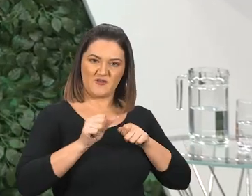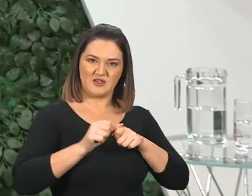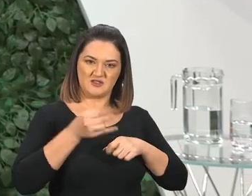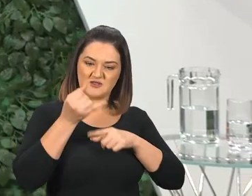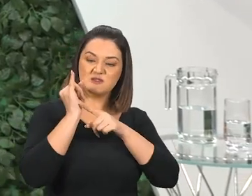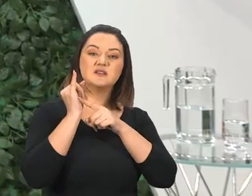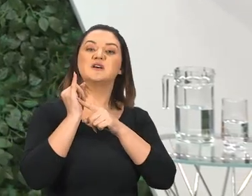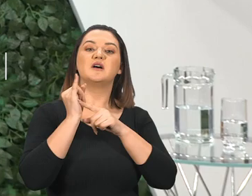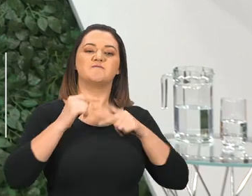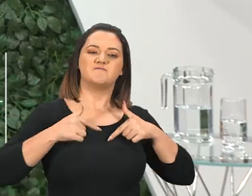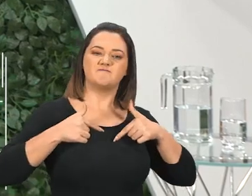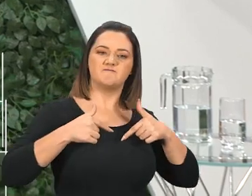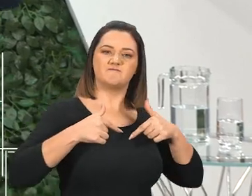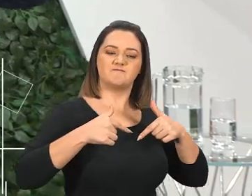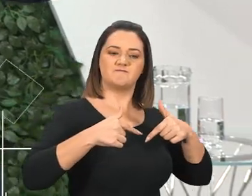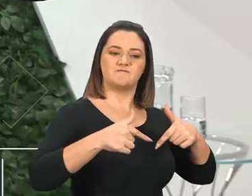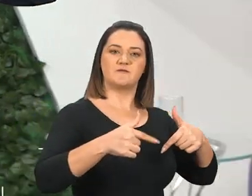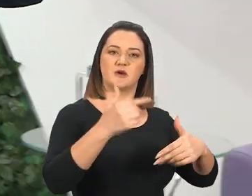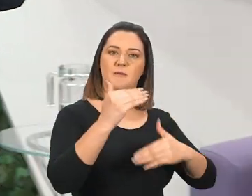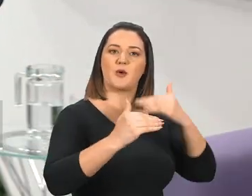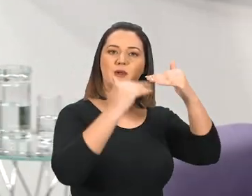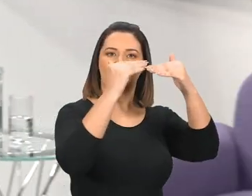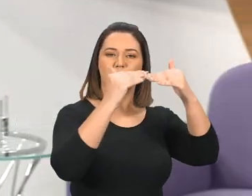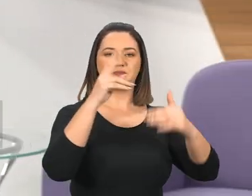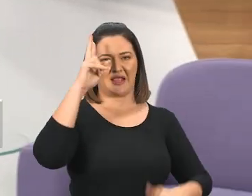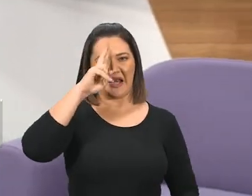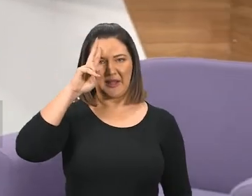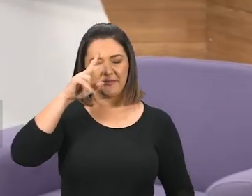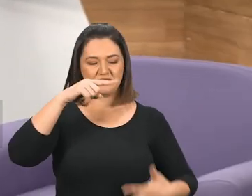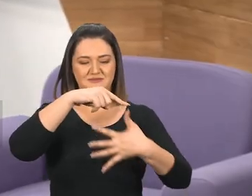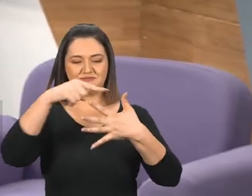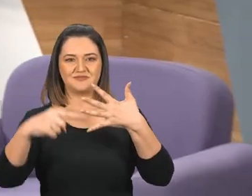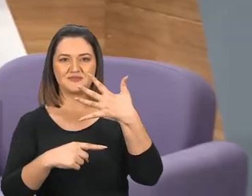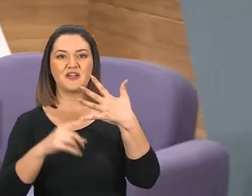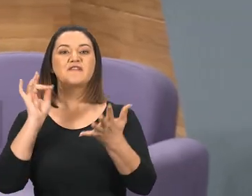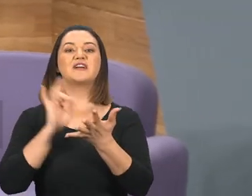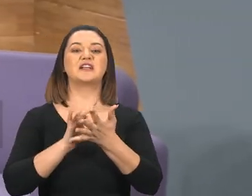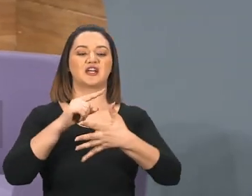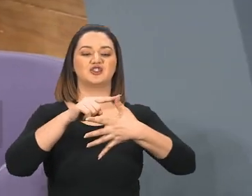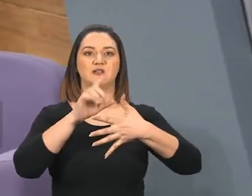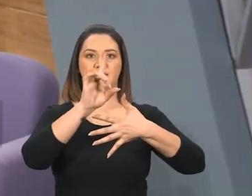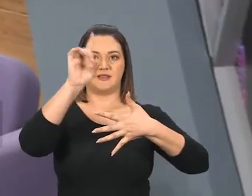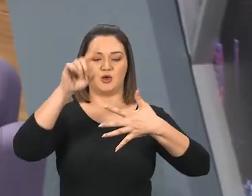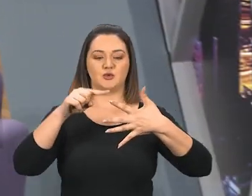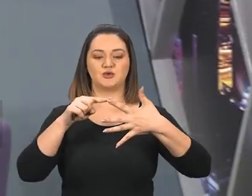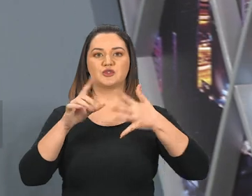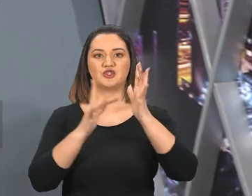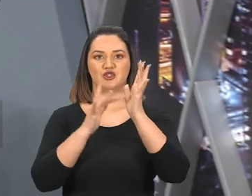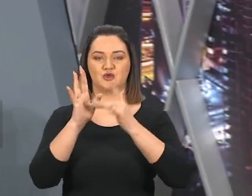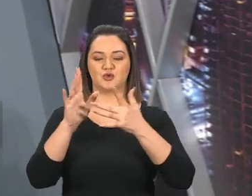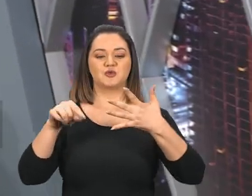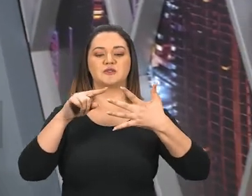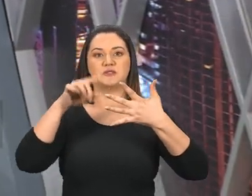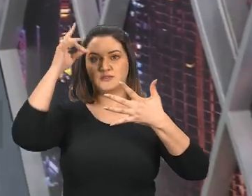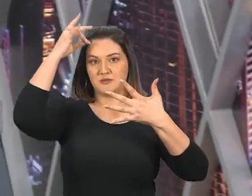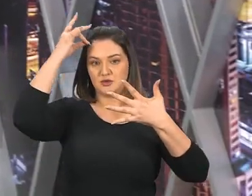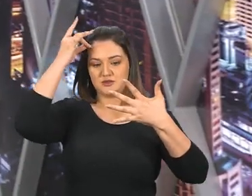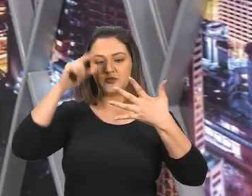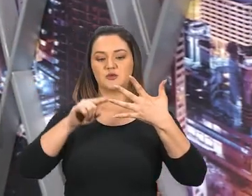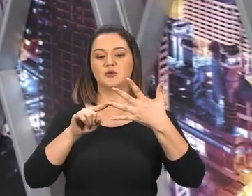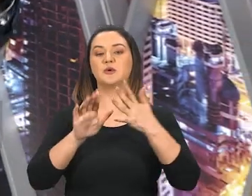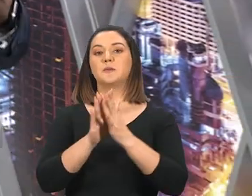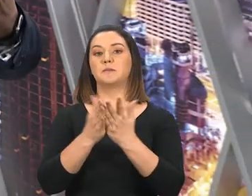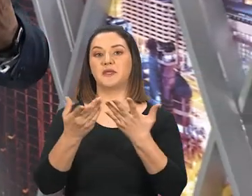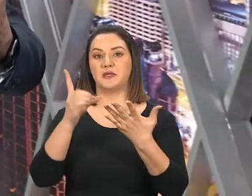Você lembra da verdade, Das cinco colunas da verdade, Vamos relembrar, Deus, Jesus, Espírito Santo, A